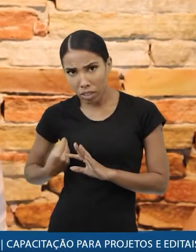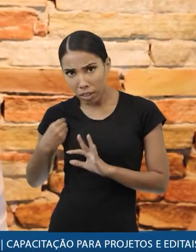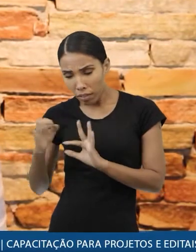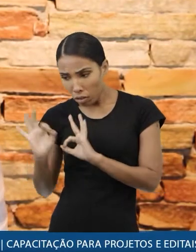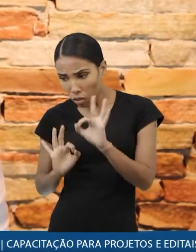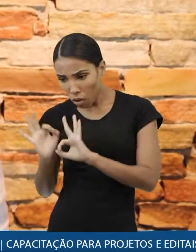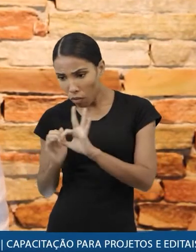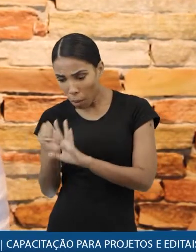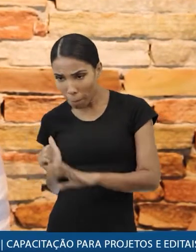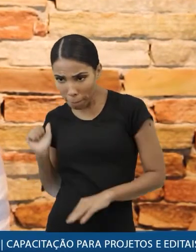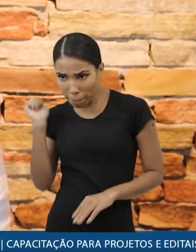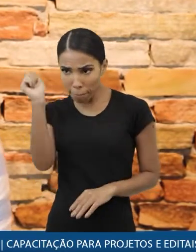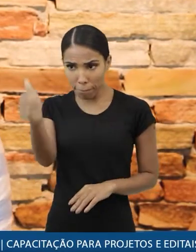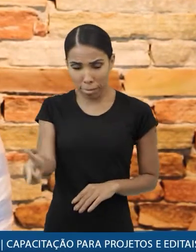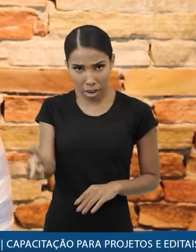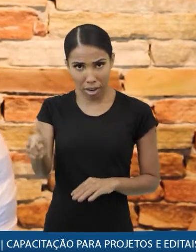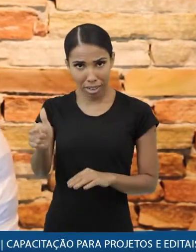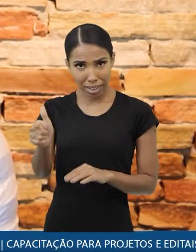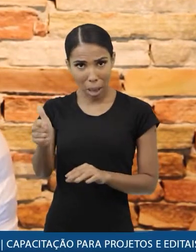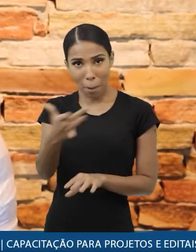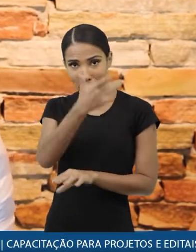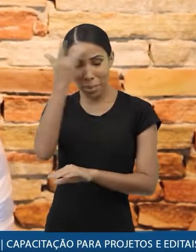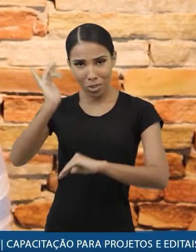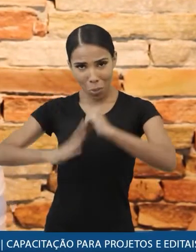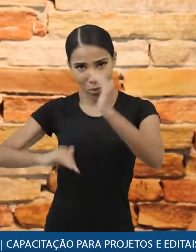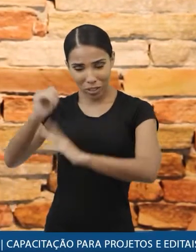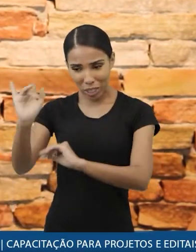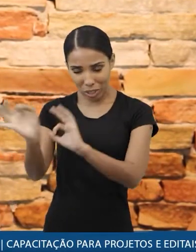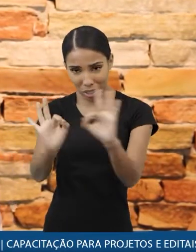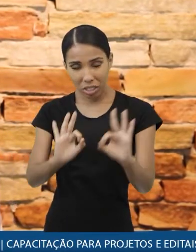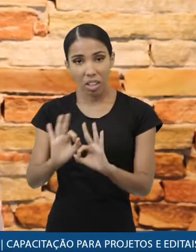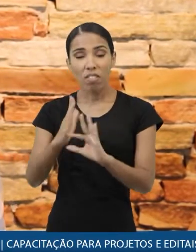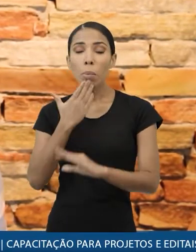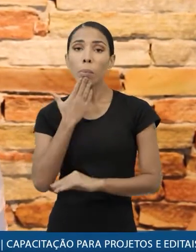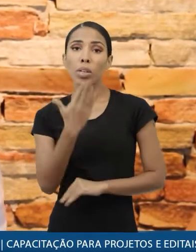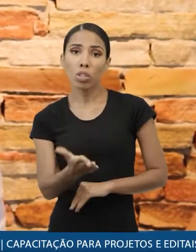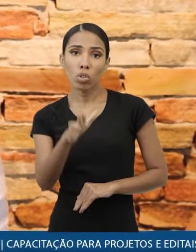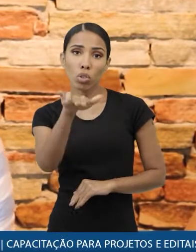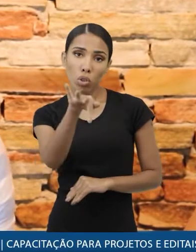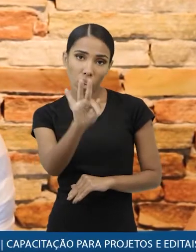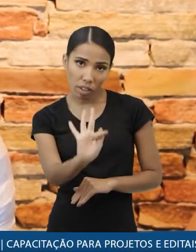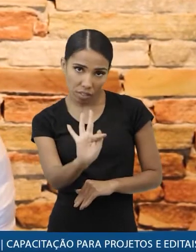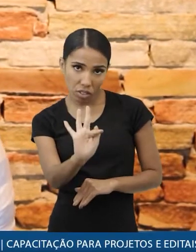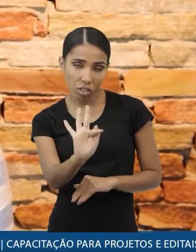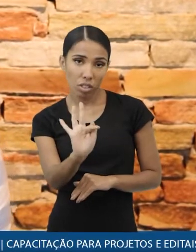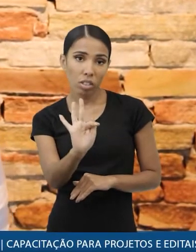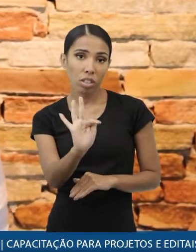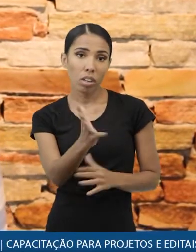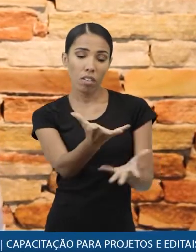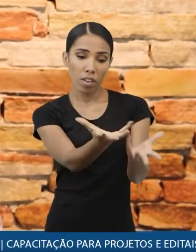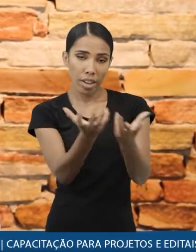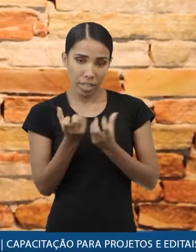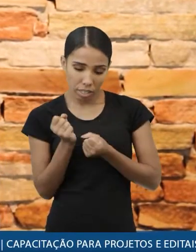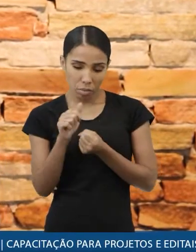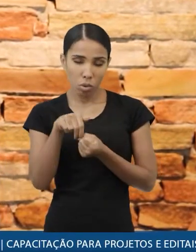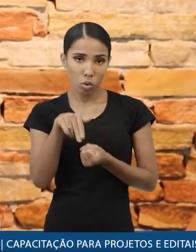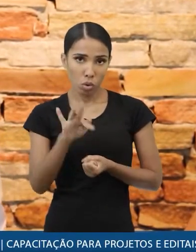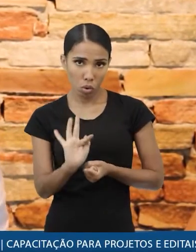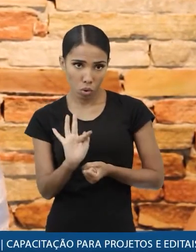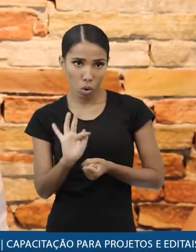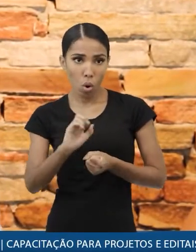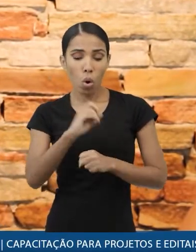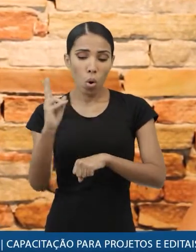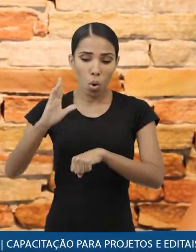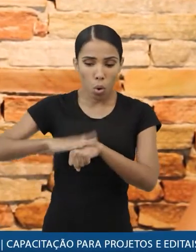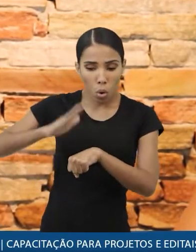já operar, né? Então, esse produtor, por exemplo, vai solicitar uma nota fiscal do fornecedor vai receber essa nota fiscal